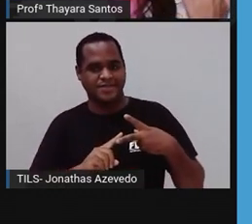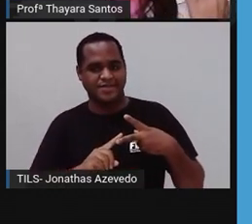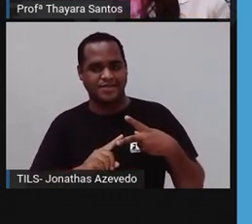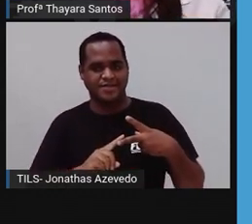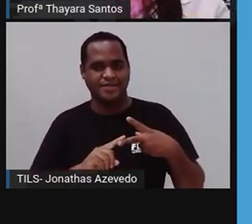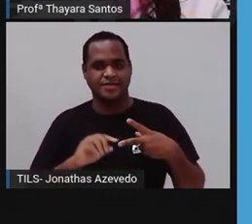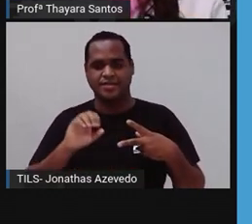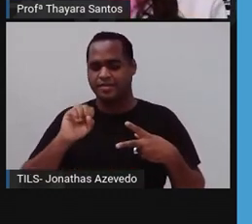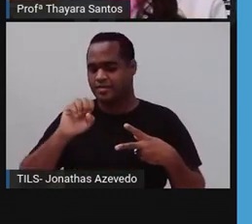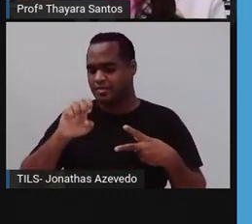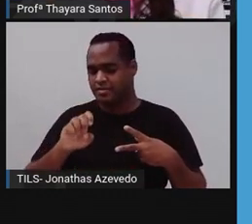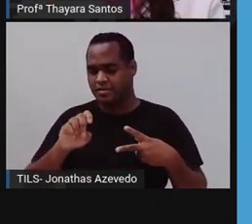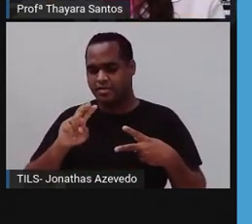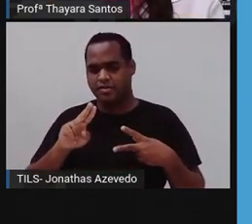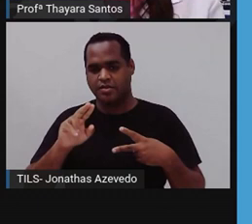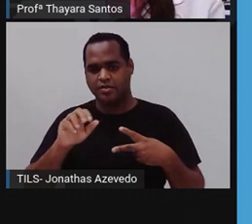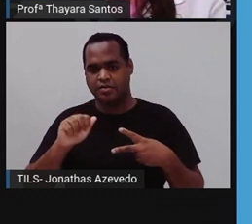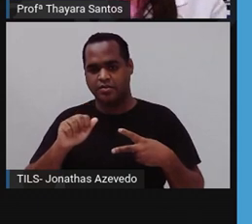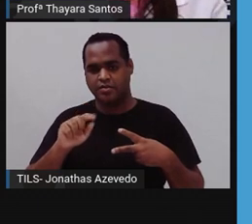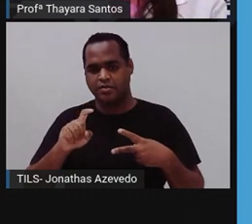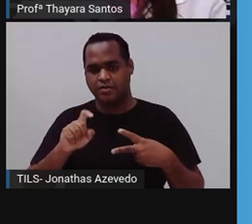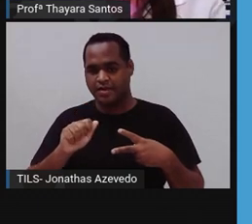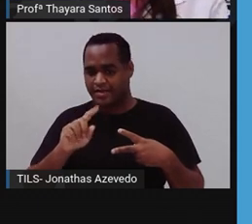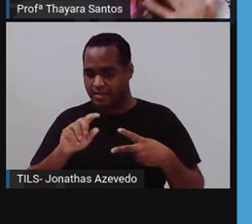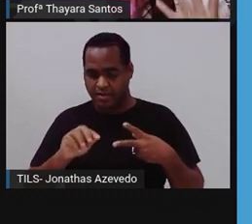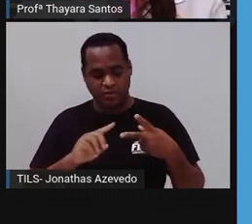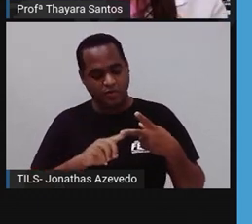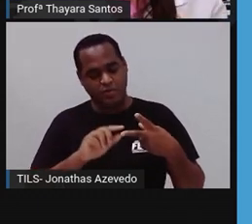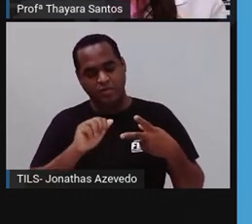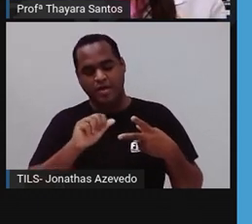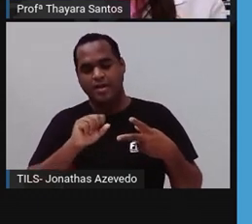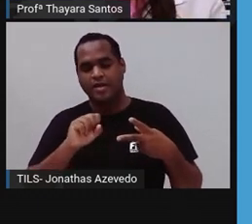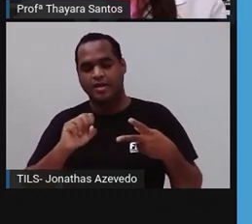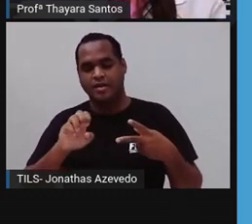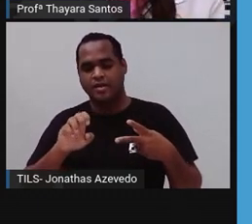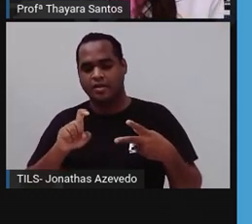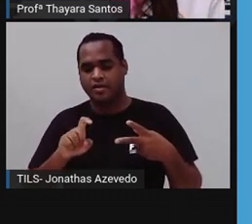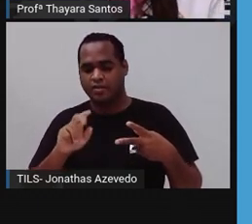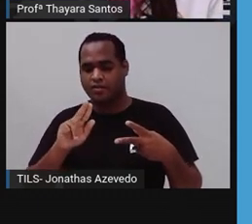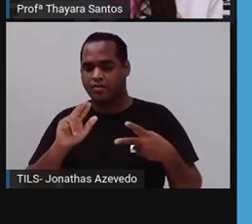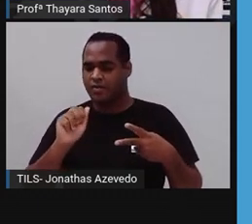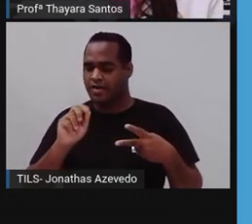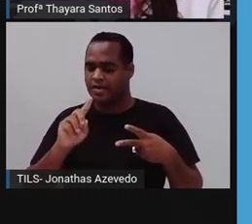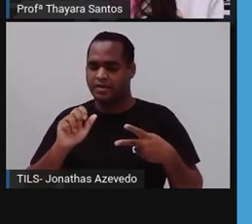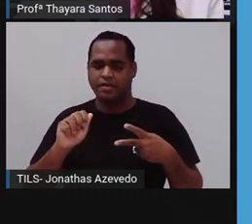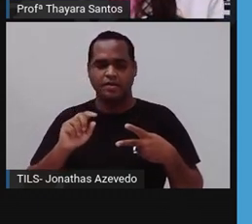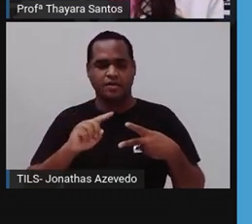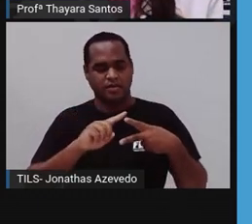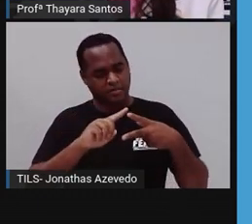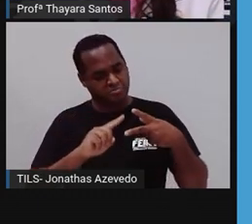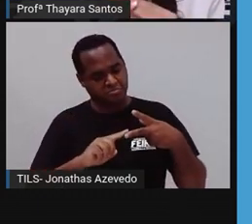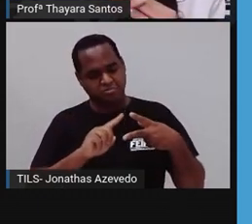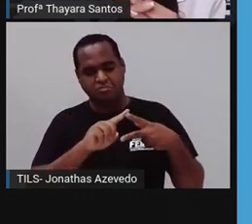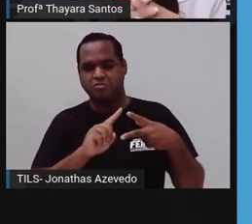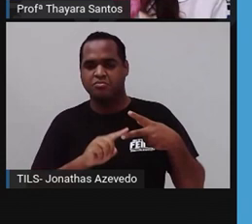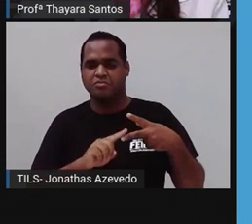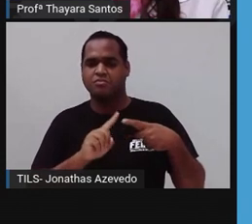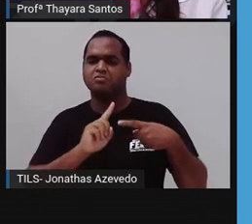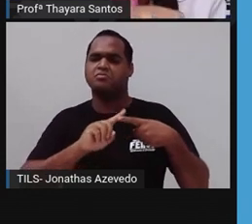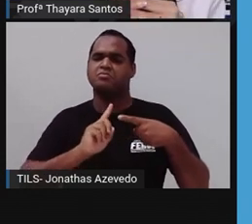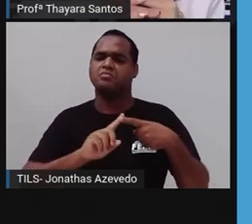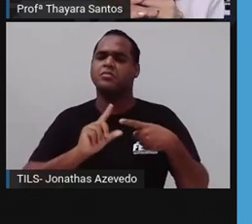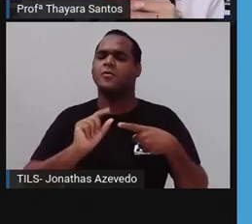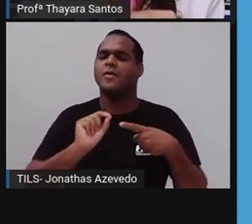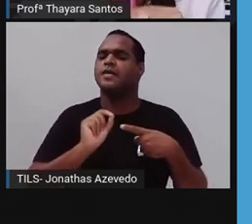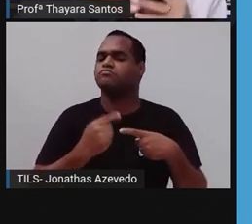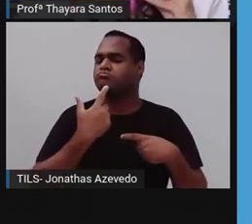forma sexuada ou da forma assexuada. Qual a diferença entre elas? Quando a gente fala de uma reprodução sexuada,